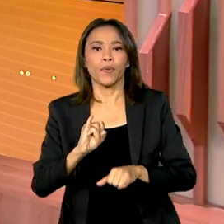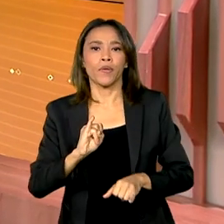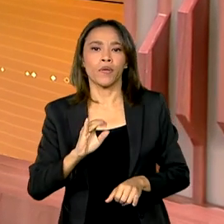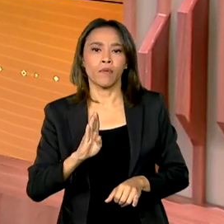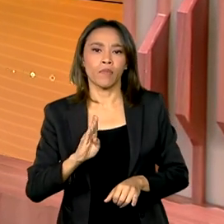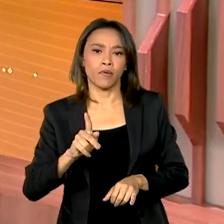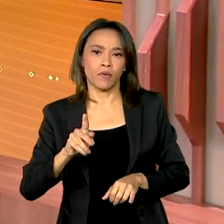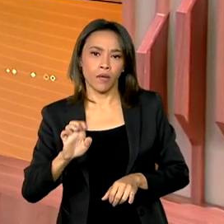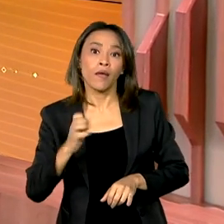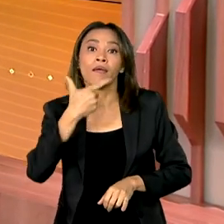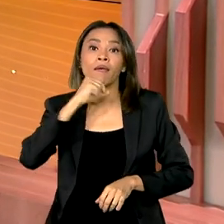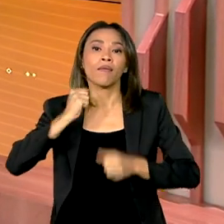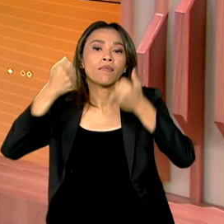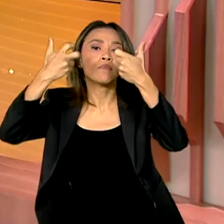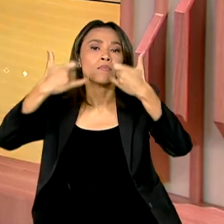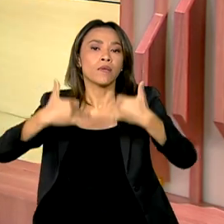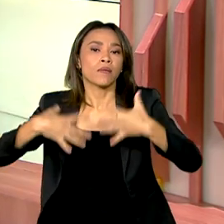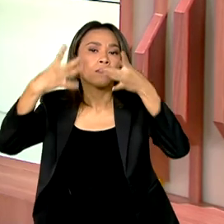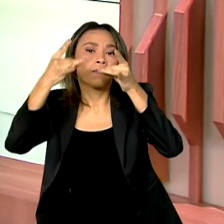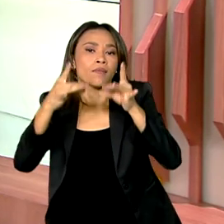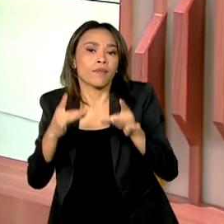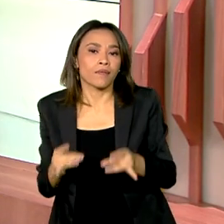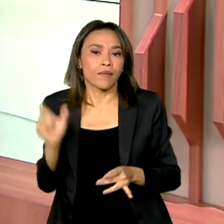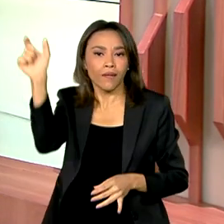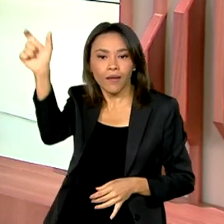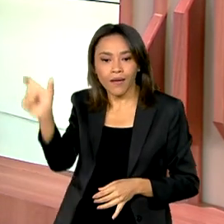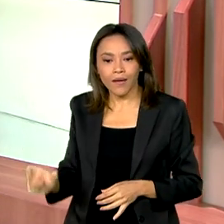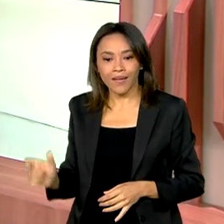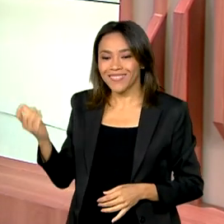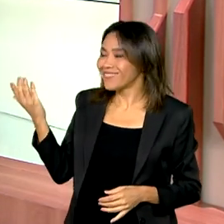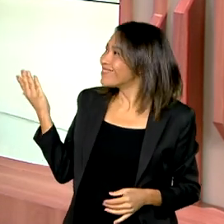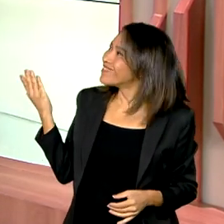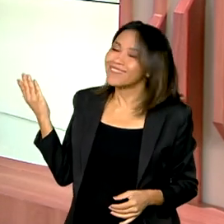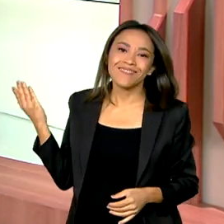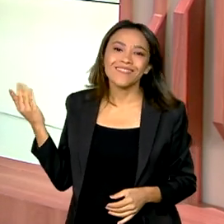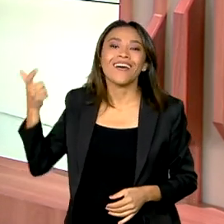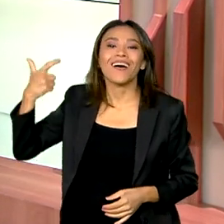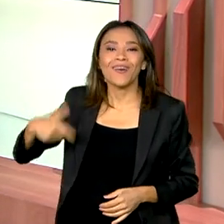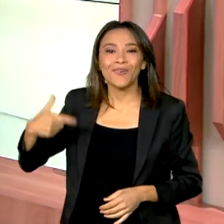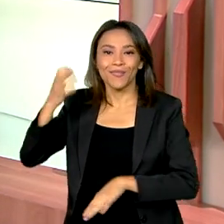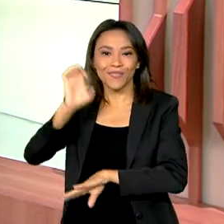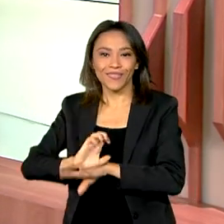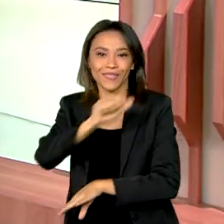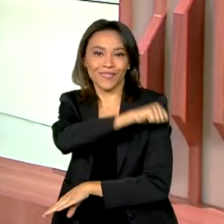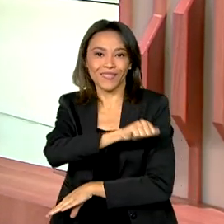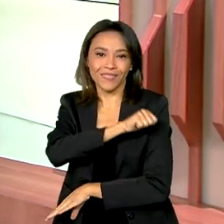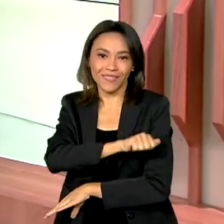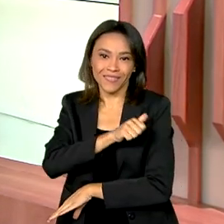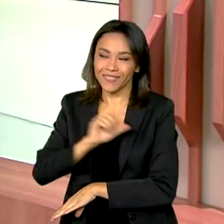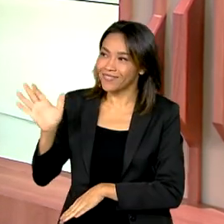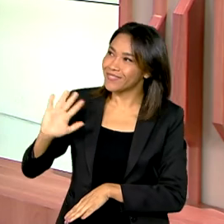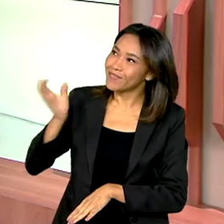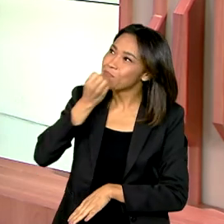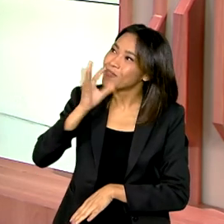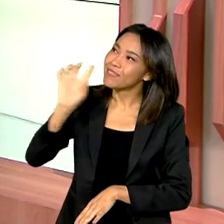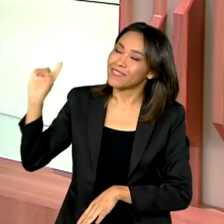sobre esse assunto é o repórter Tiago Pimenta, que fala com a gente direto do Rio de Janeiro. Oi Tiago, bom dia para você.